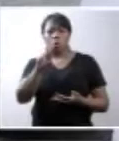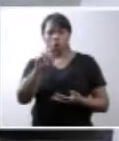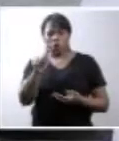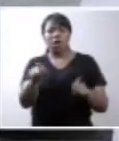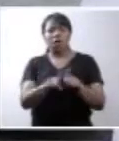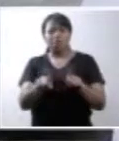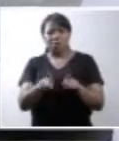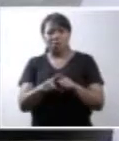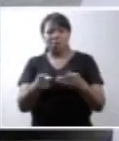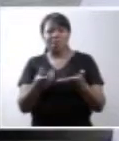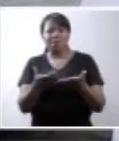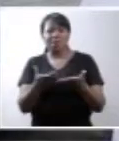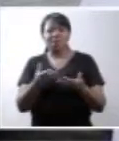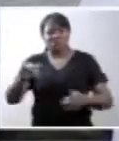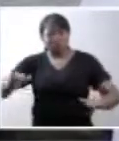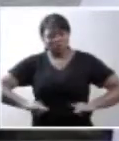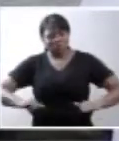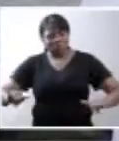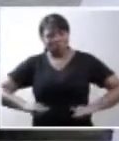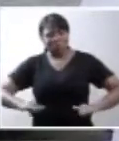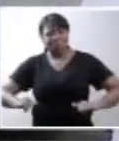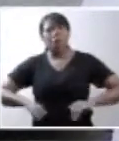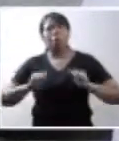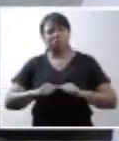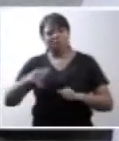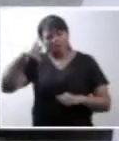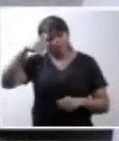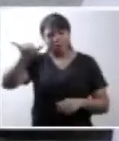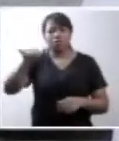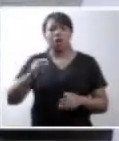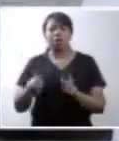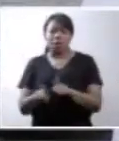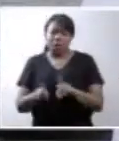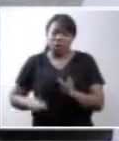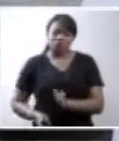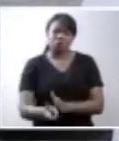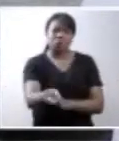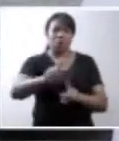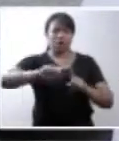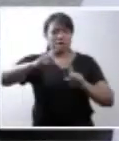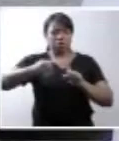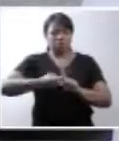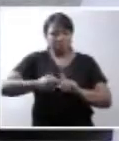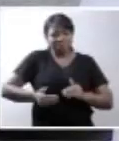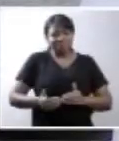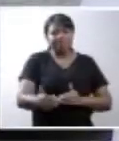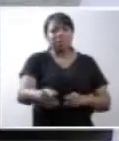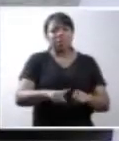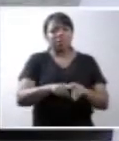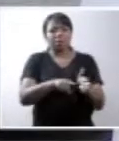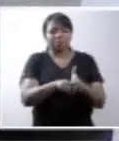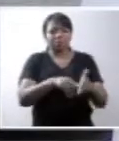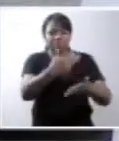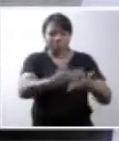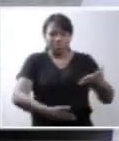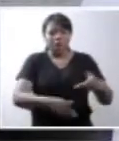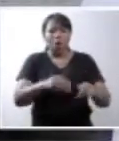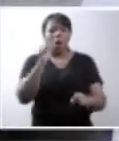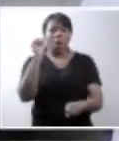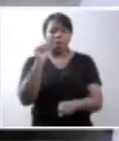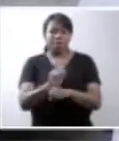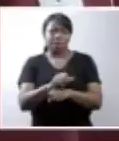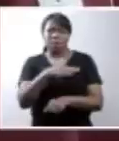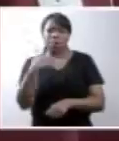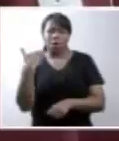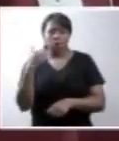o sofrimento desnecessário e evitável da continuidade da gravidez com diagnóstico de morte fetal cerebral.